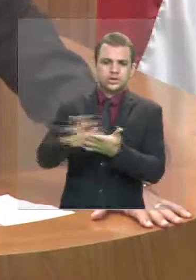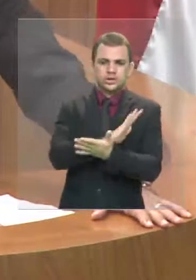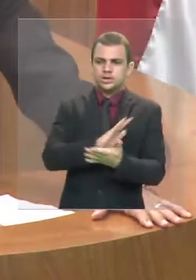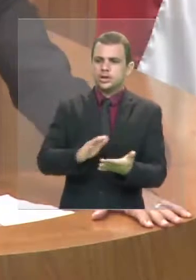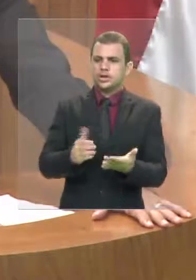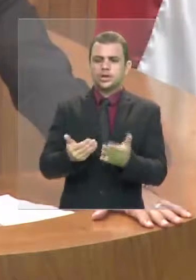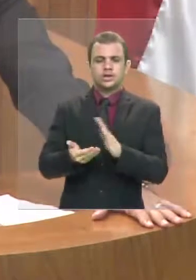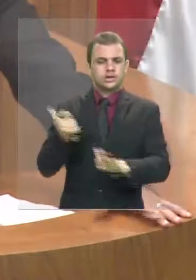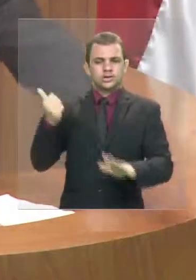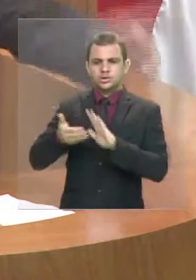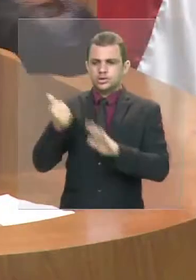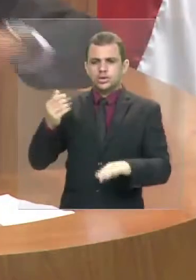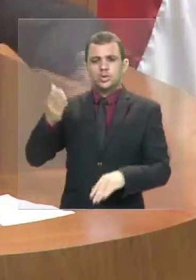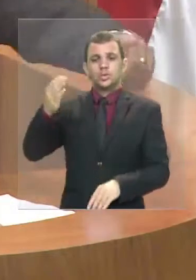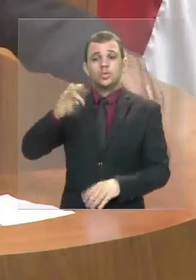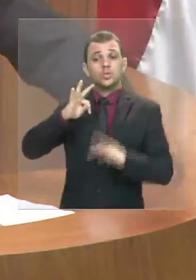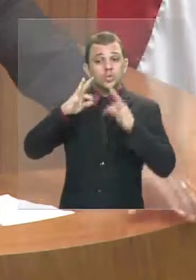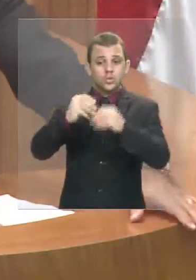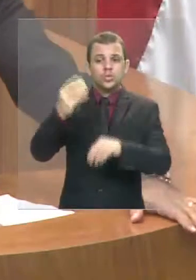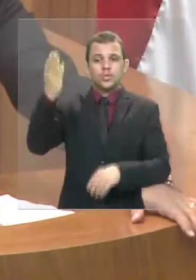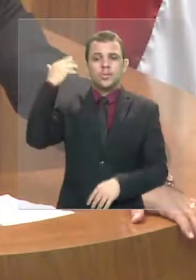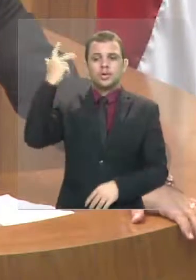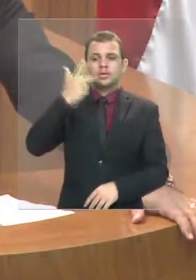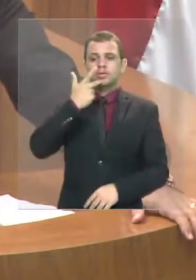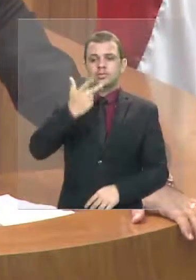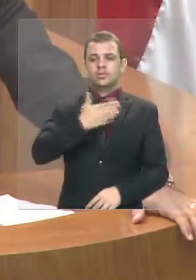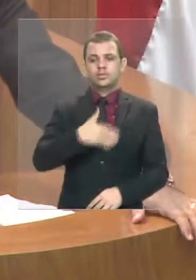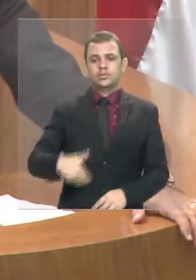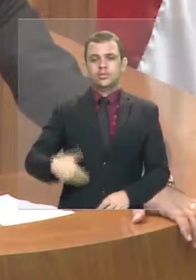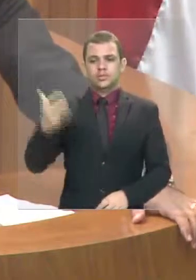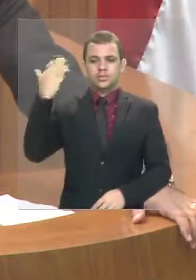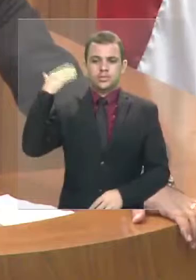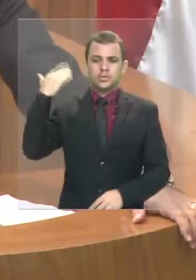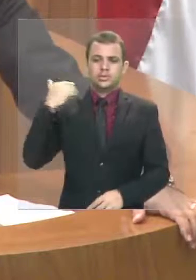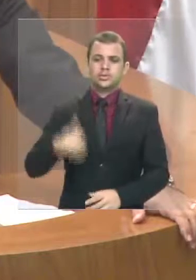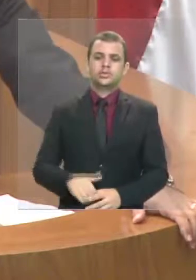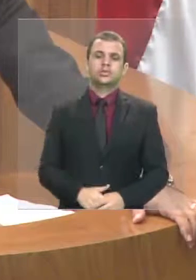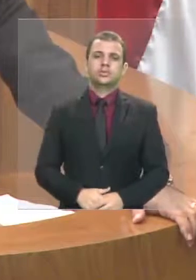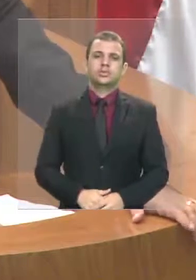tudo o que eles falaram no governo passado.